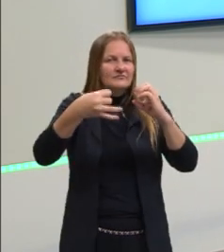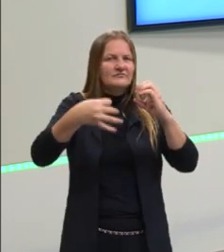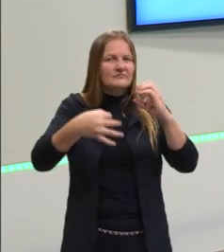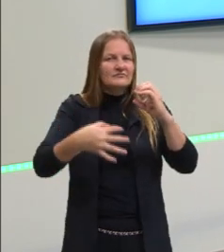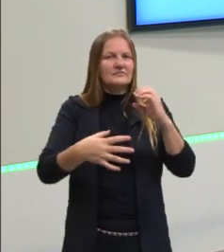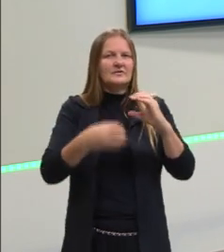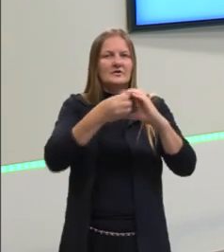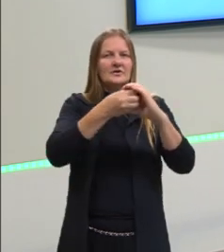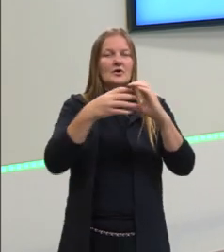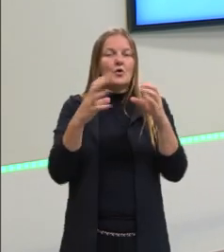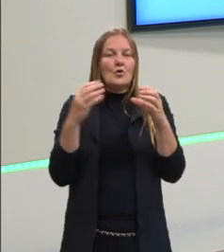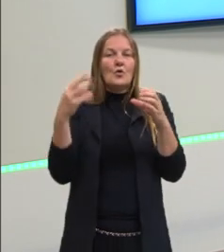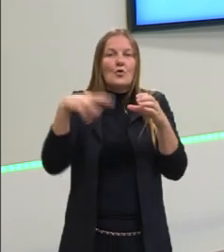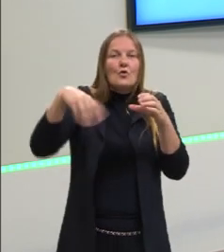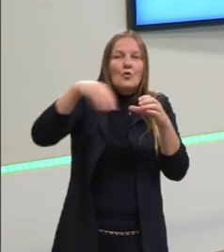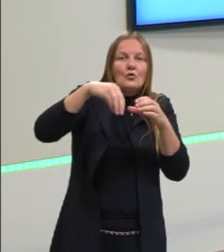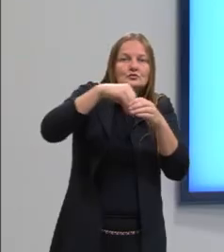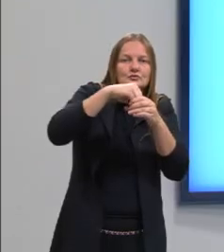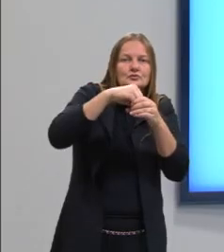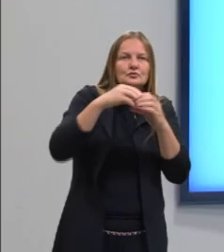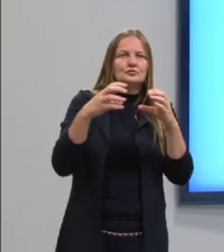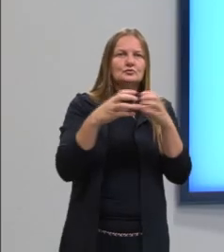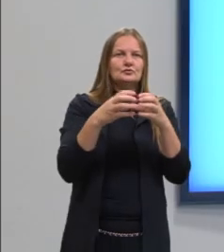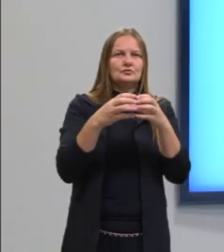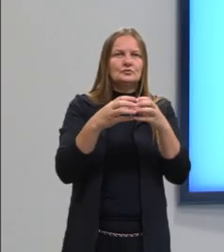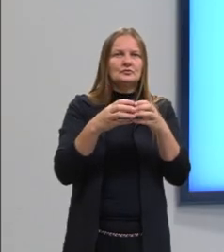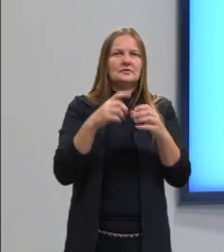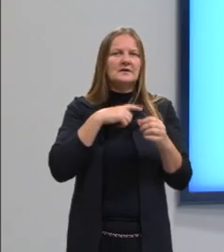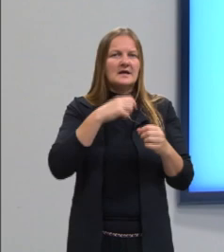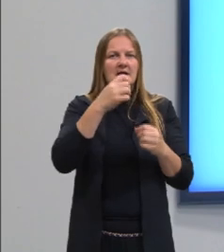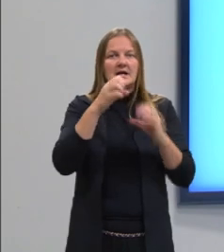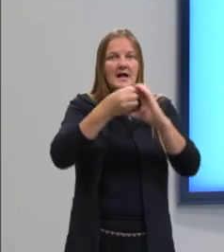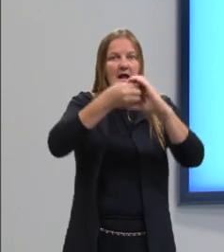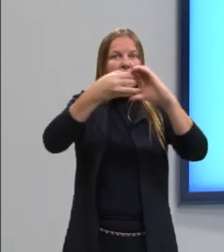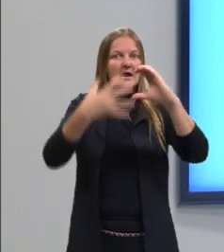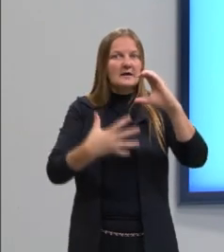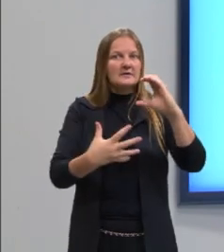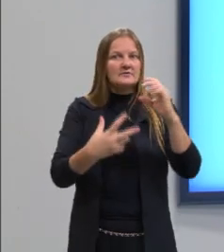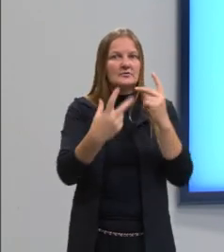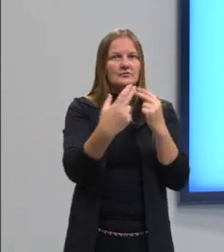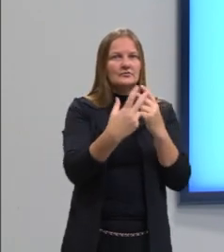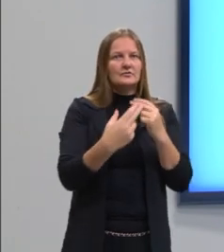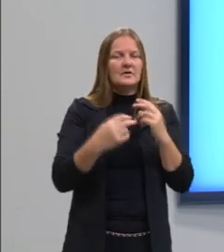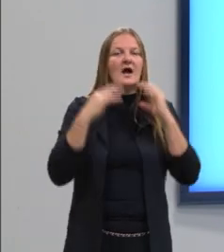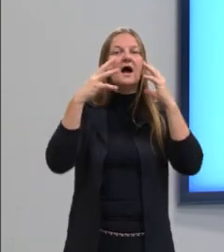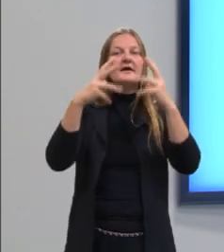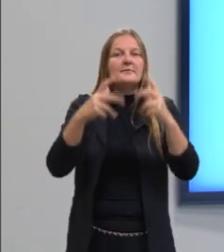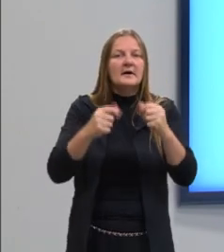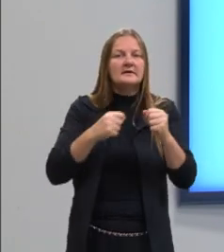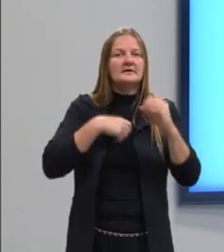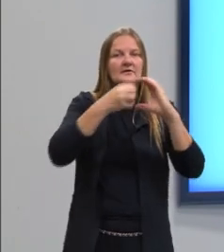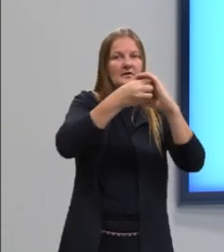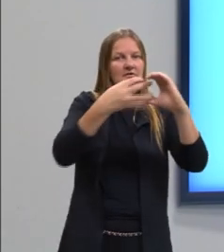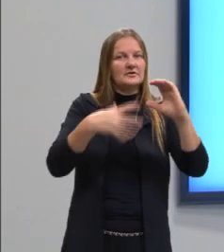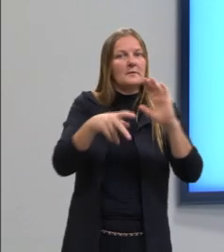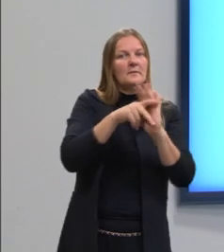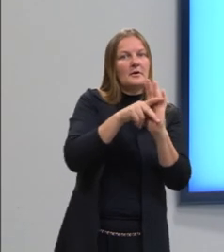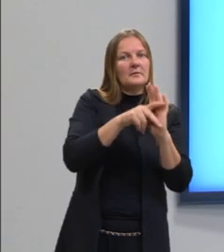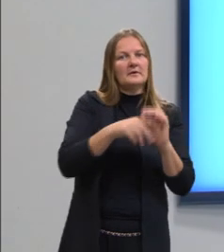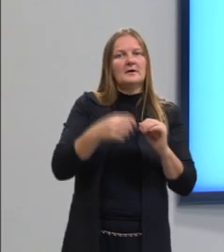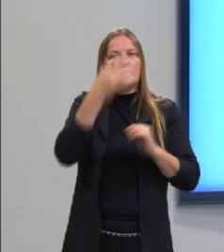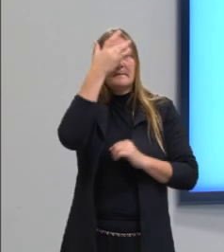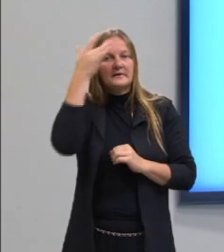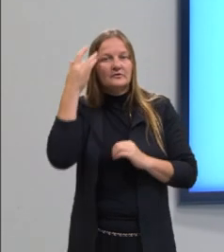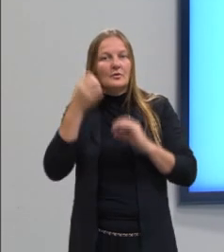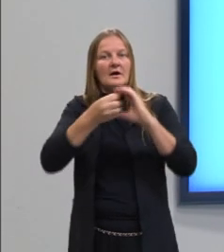estabelecer. Vejam que dos conjuntos anteriores dos quais eu falei, conjunto de animais, eles têm uma característica em comum. Aqui,